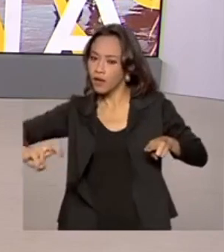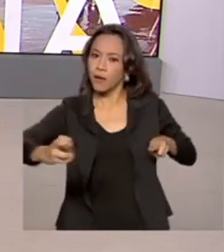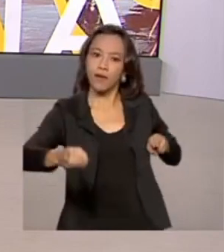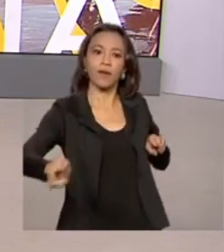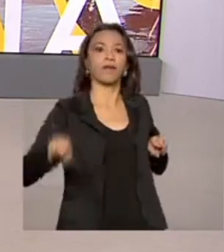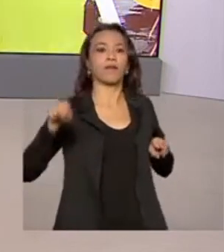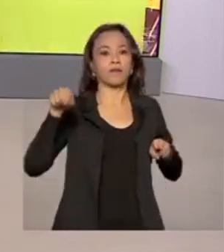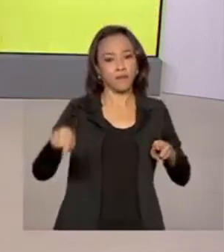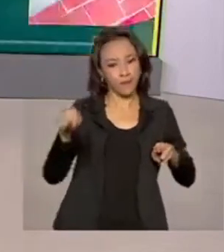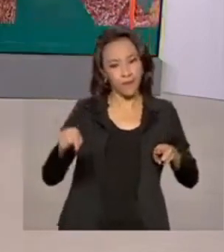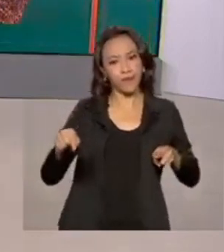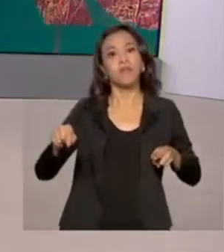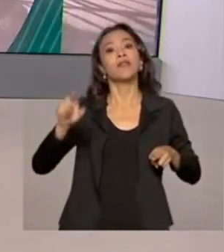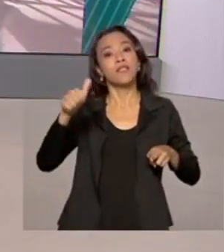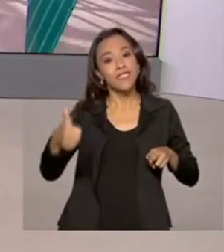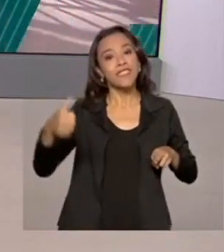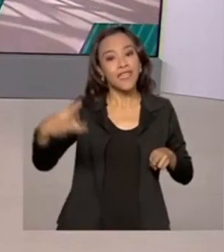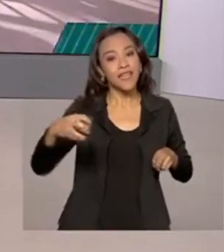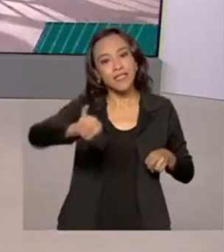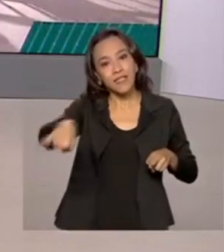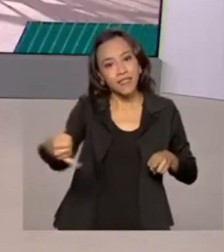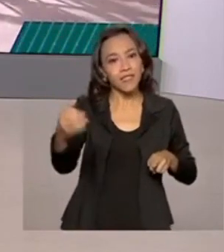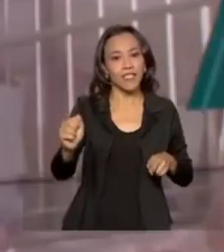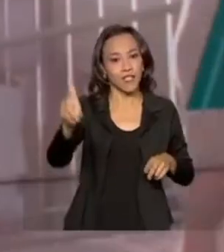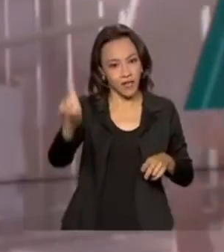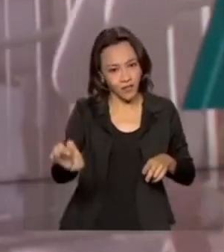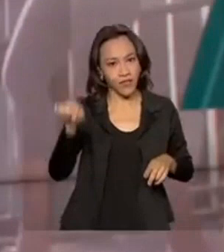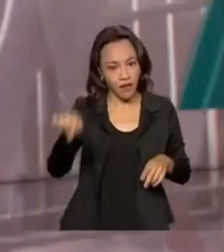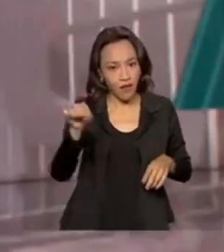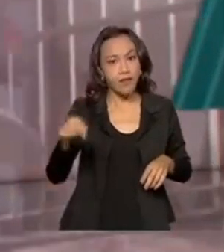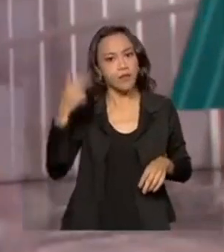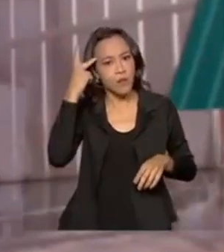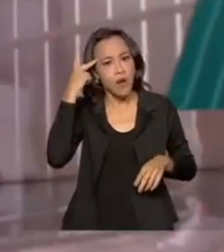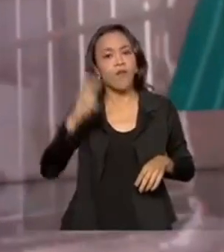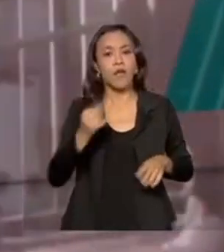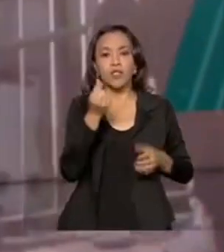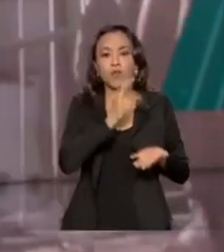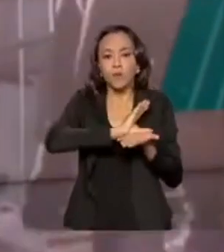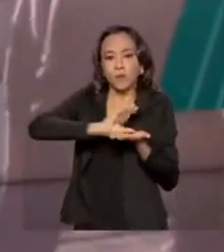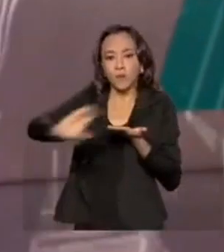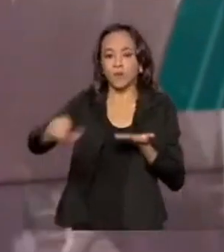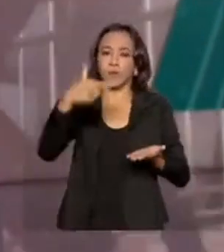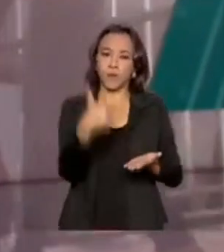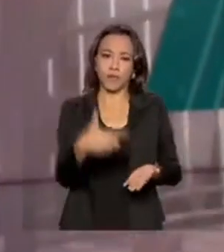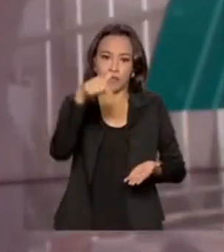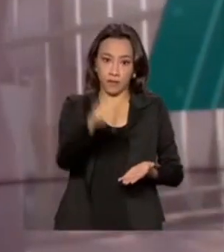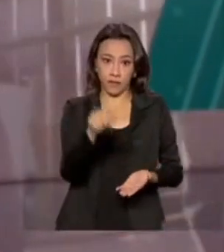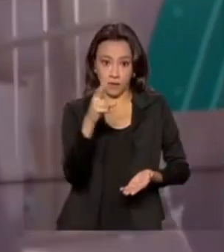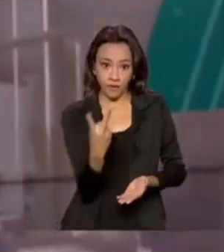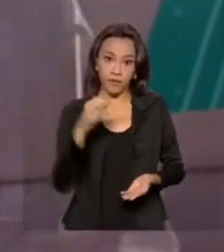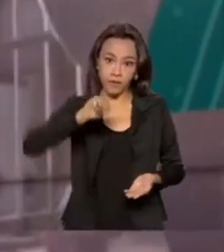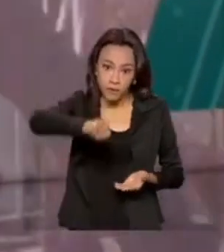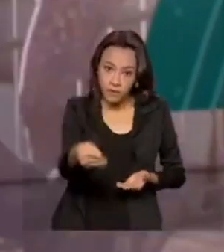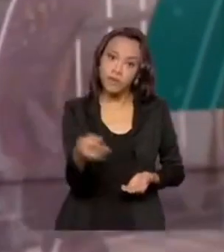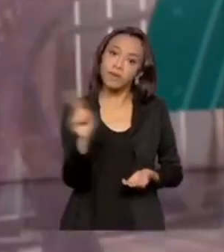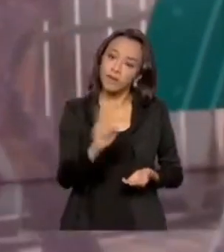13 Jade da Companhia Paulista de trens metropolitanos. Serão investidos cerca de 272 milhões de